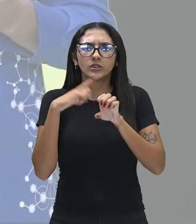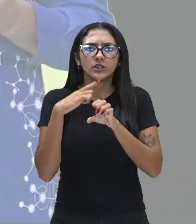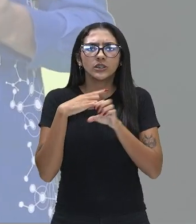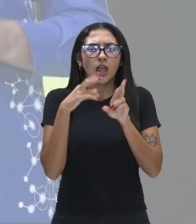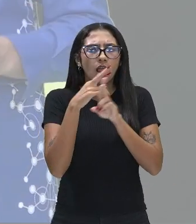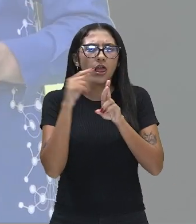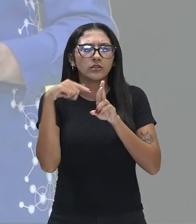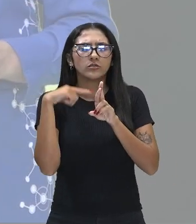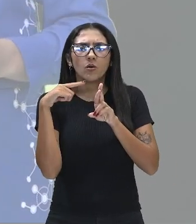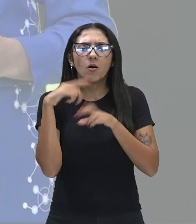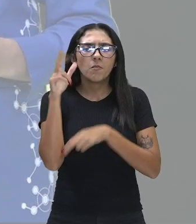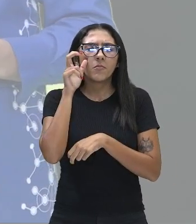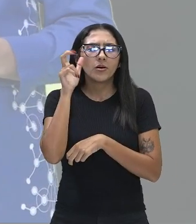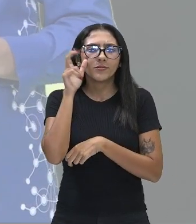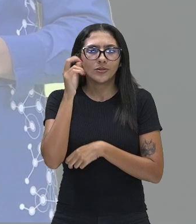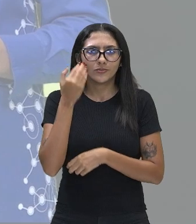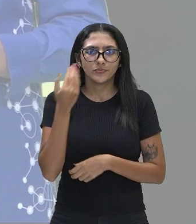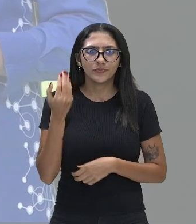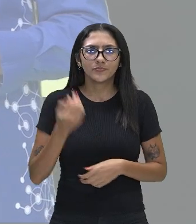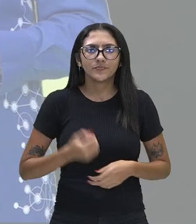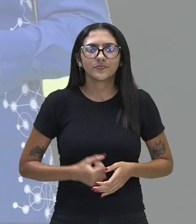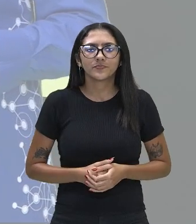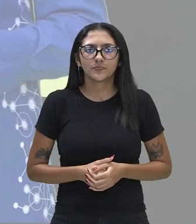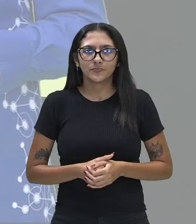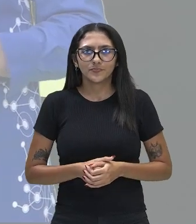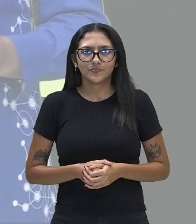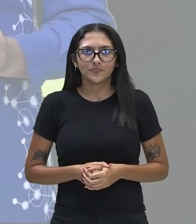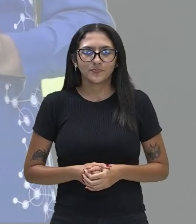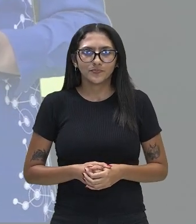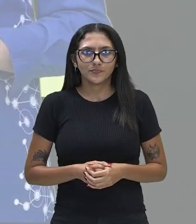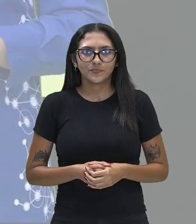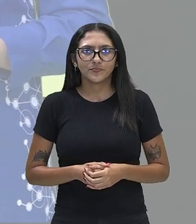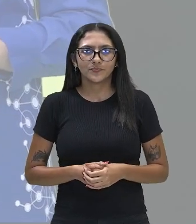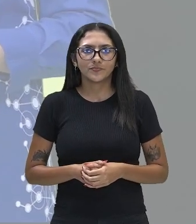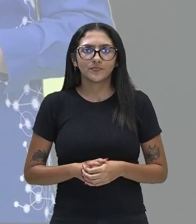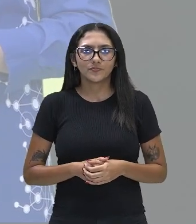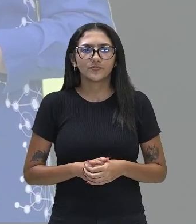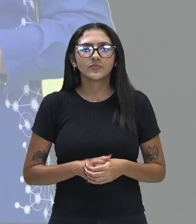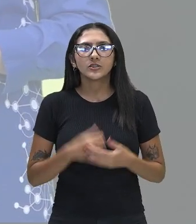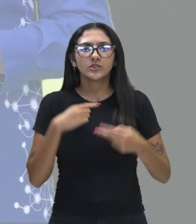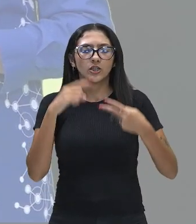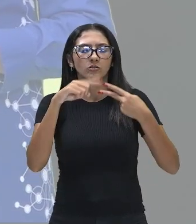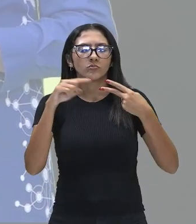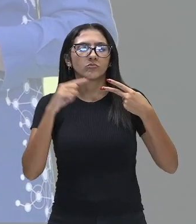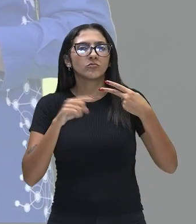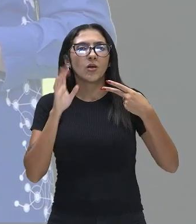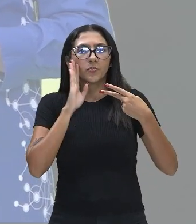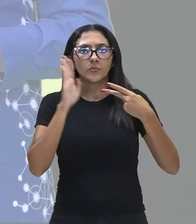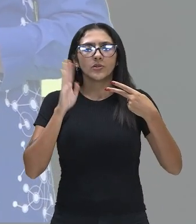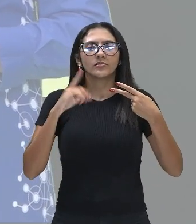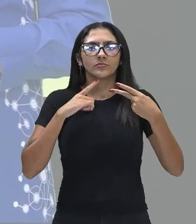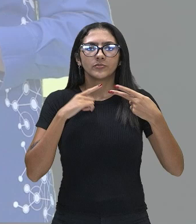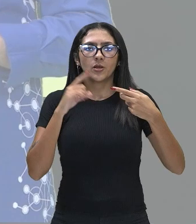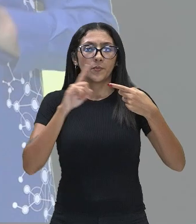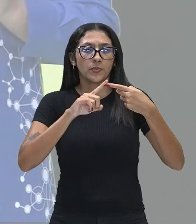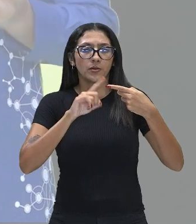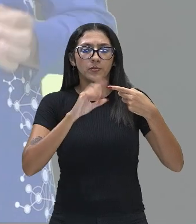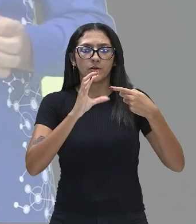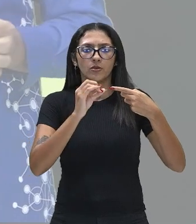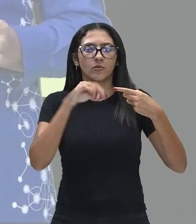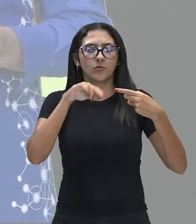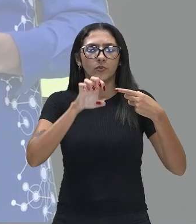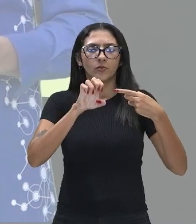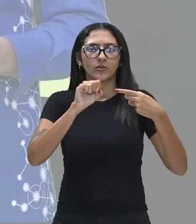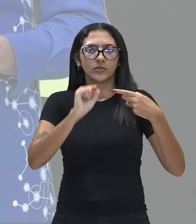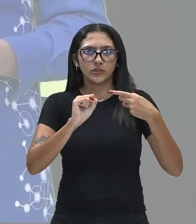formação da visão? Vamos conhecê-las? Bem, são duas células especiais. A primeira delas são os